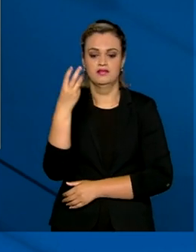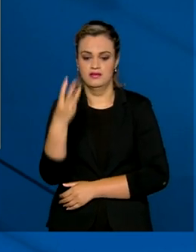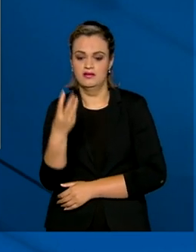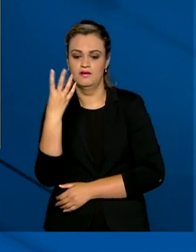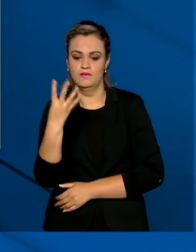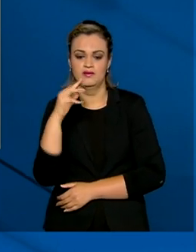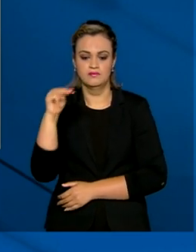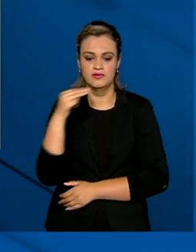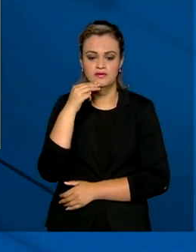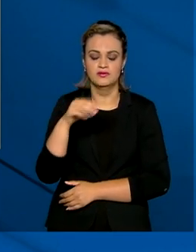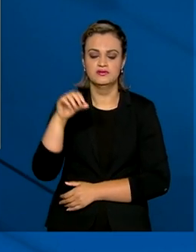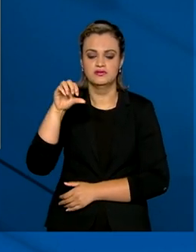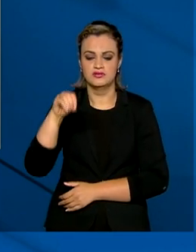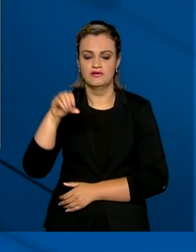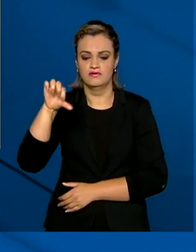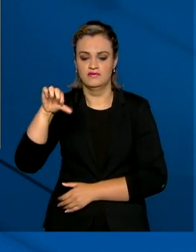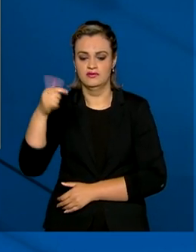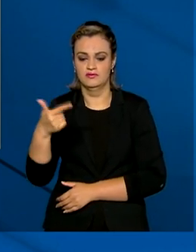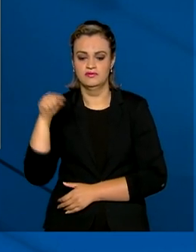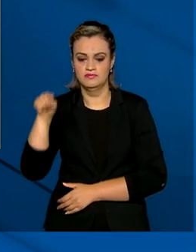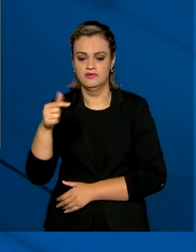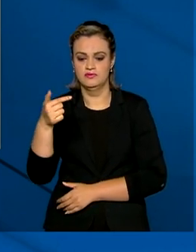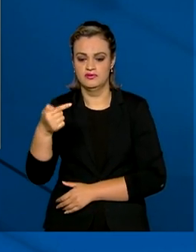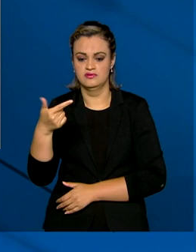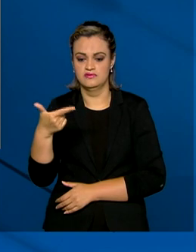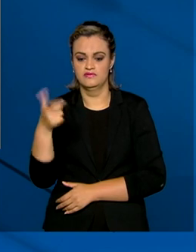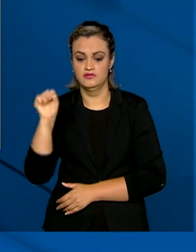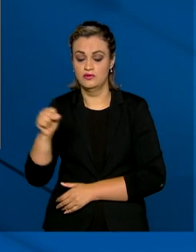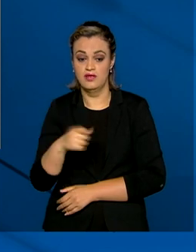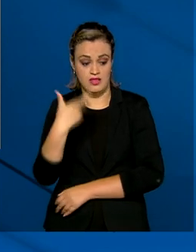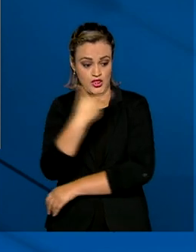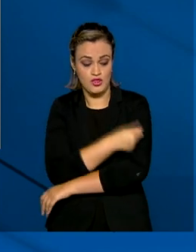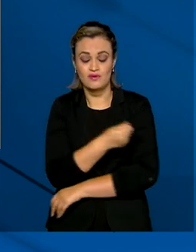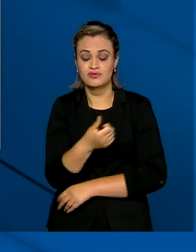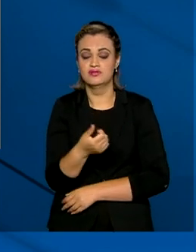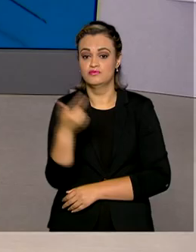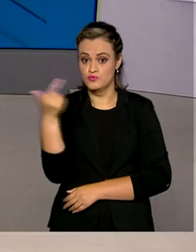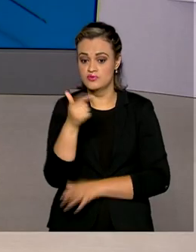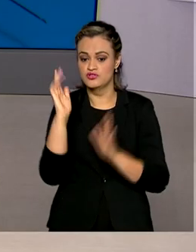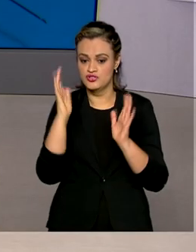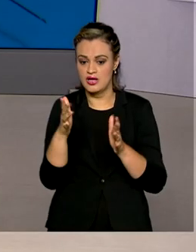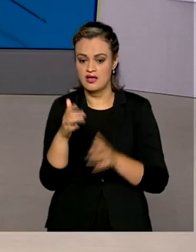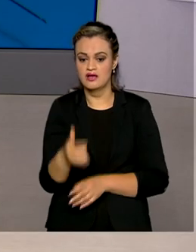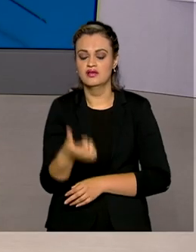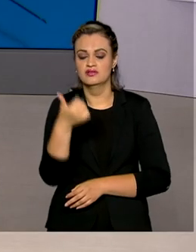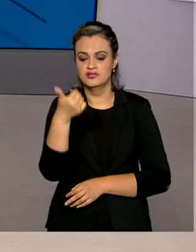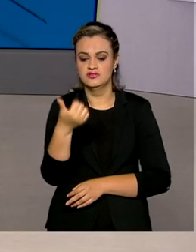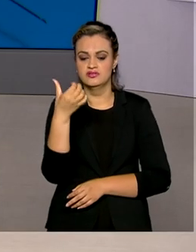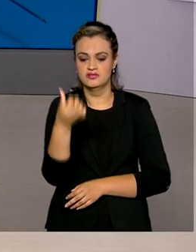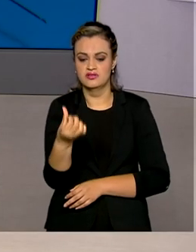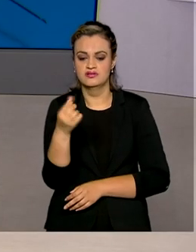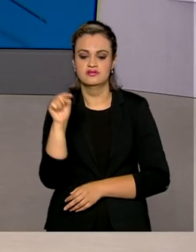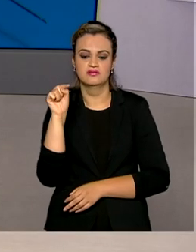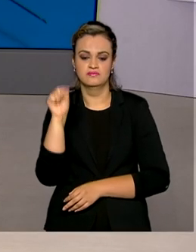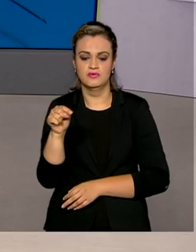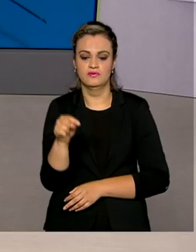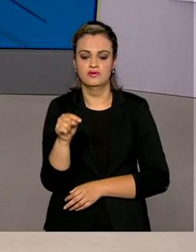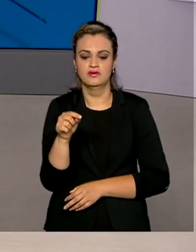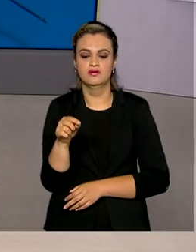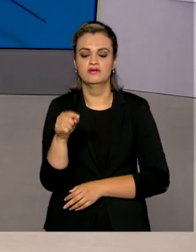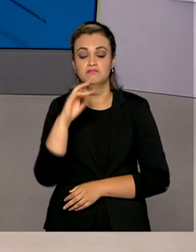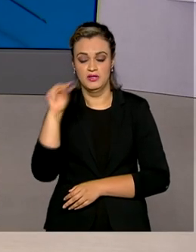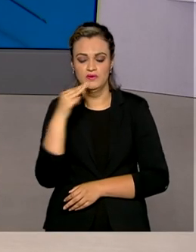34.092.000. E as pessoas que tomaram as duas doses da vacina ultrapassam 16